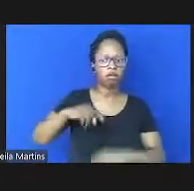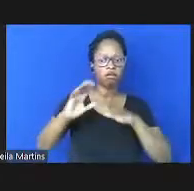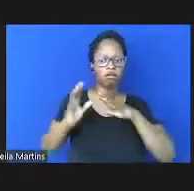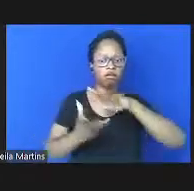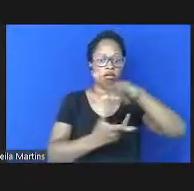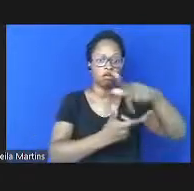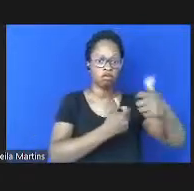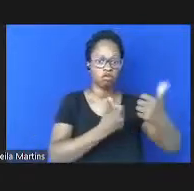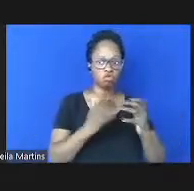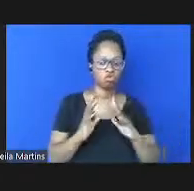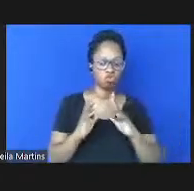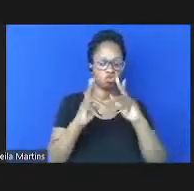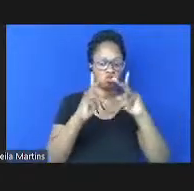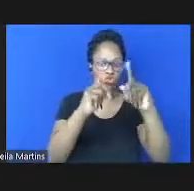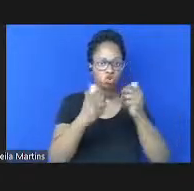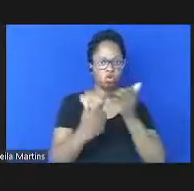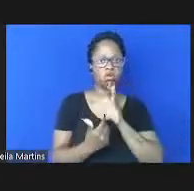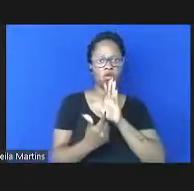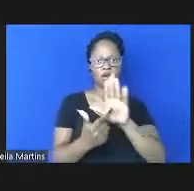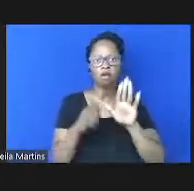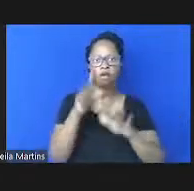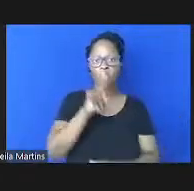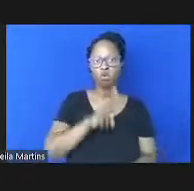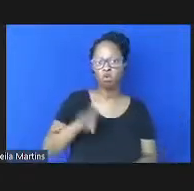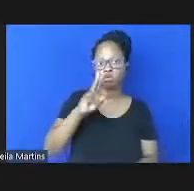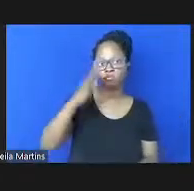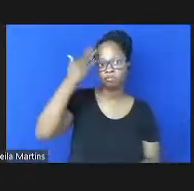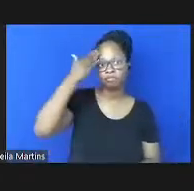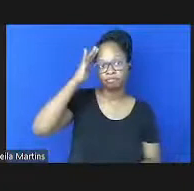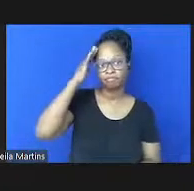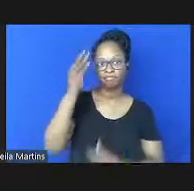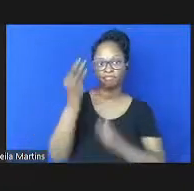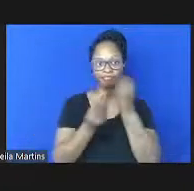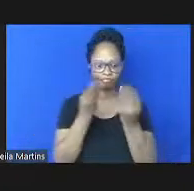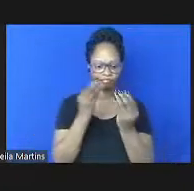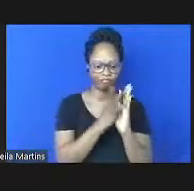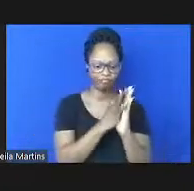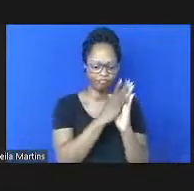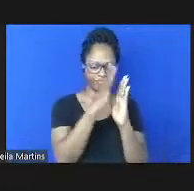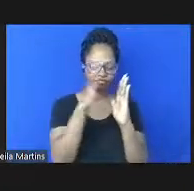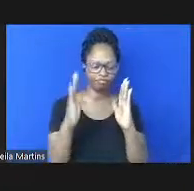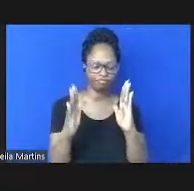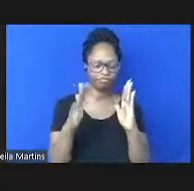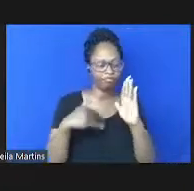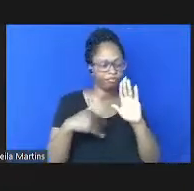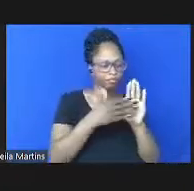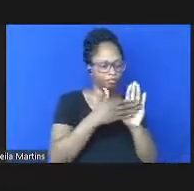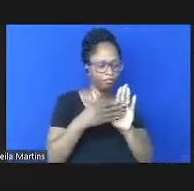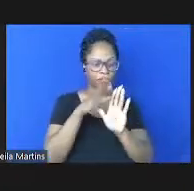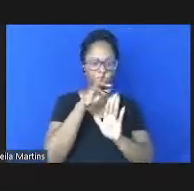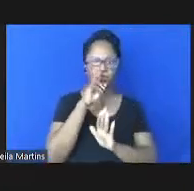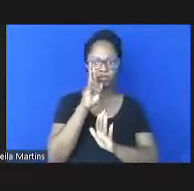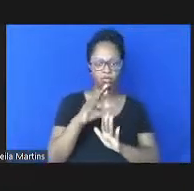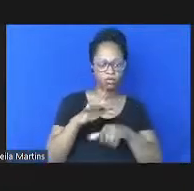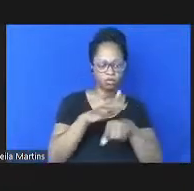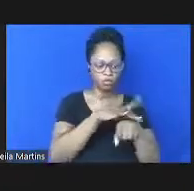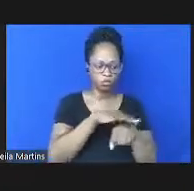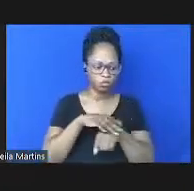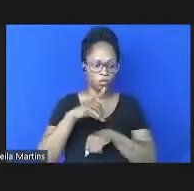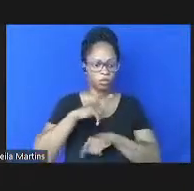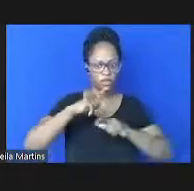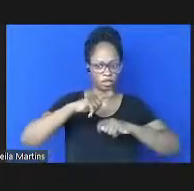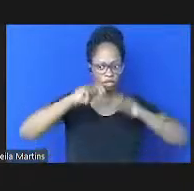global representam teorizações independentes de curta duração em resposta a uma doença a uma onda de doenças